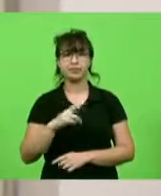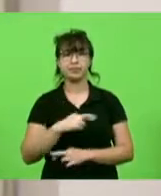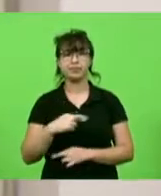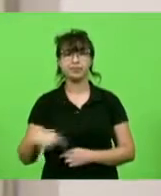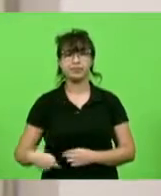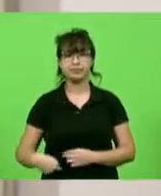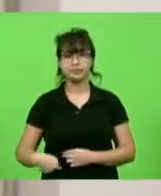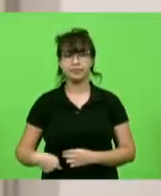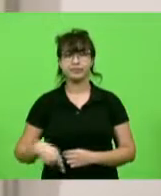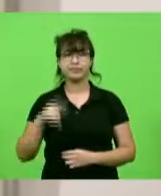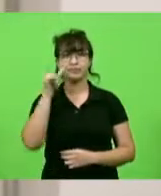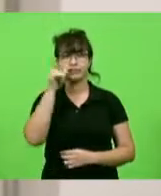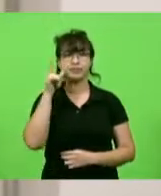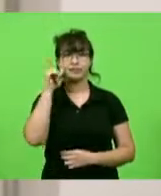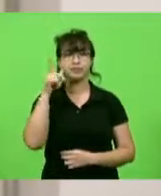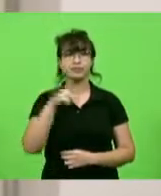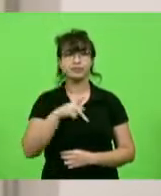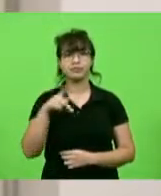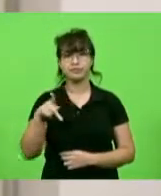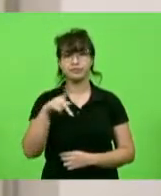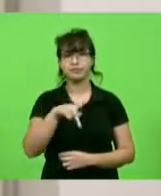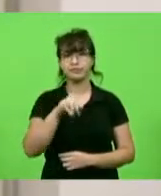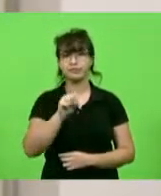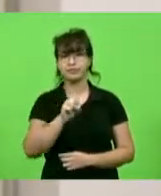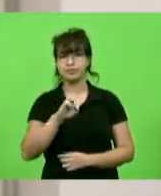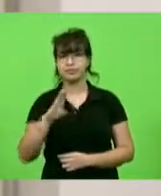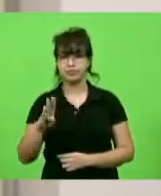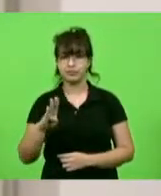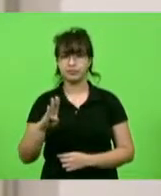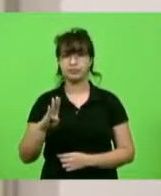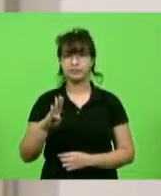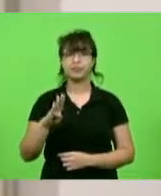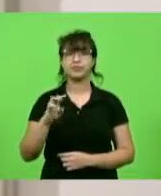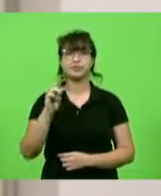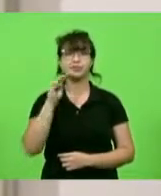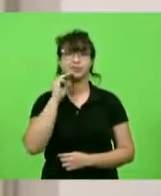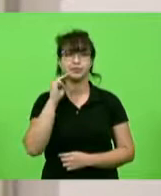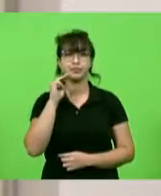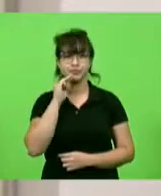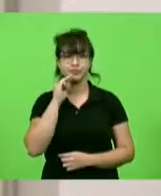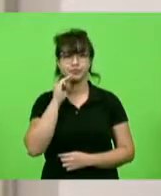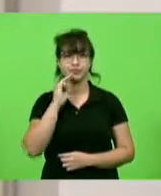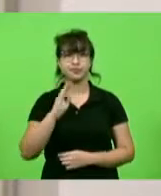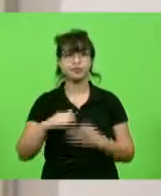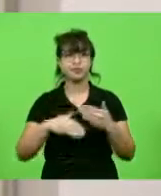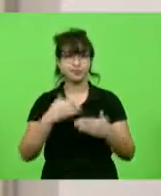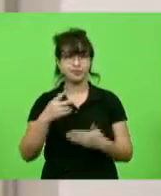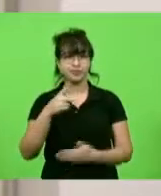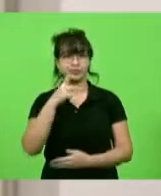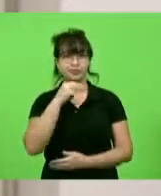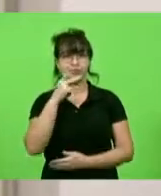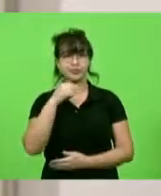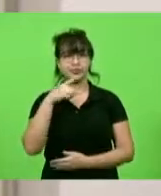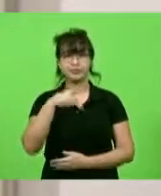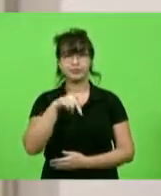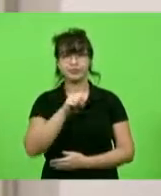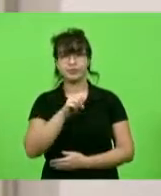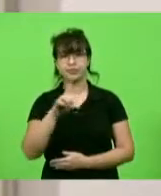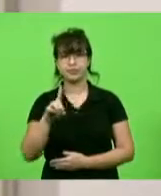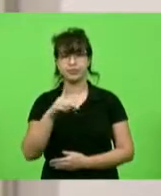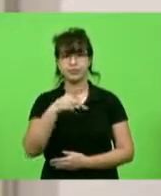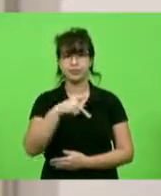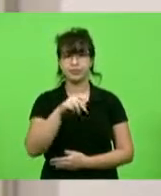Laércio Schuster, bloco PP e PSB, Marlene Fengler e Kennedy Nunes, bloco PSD e